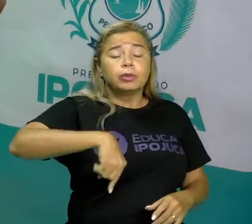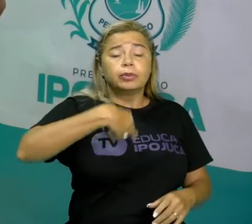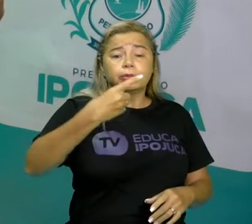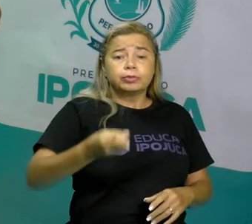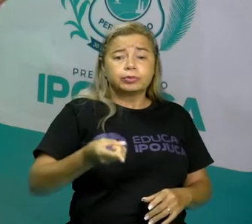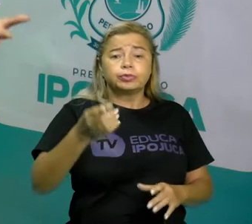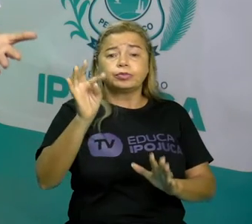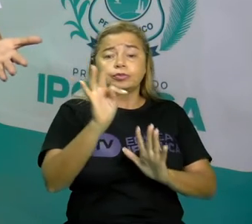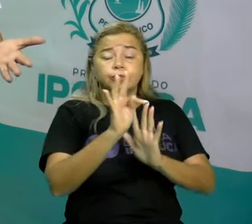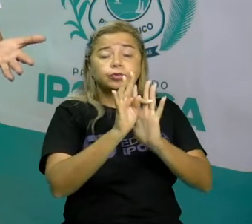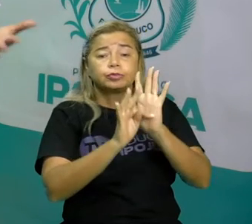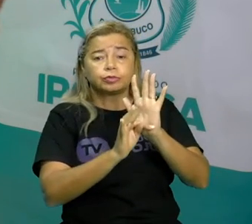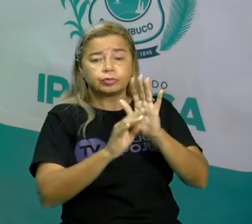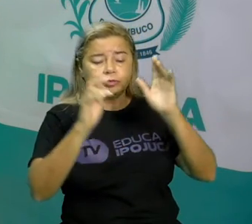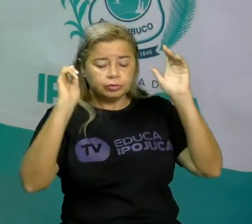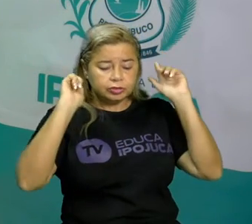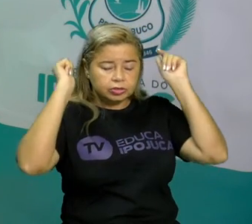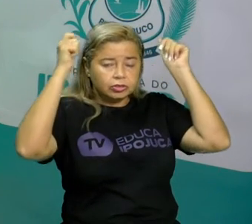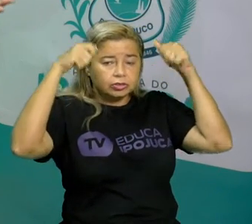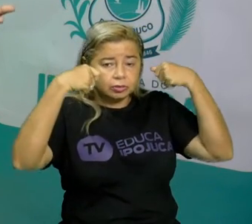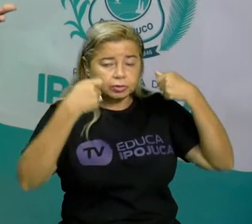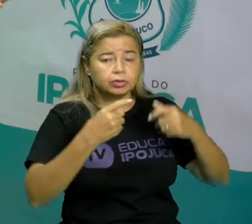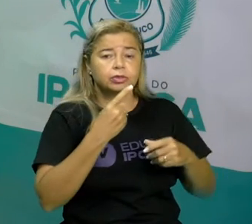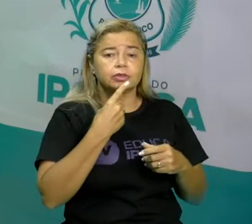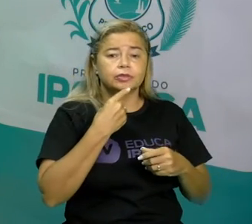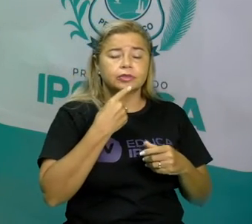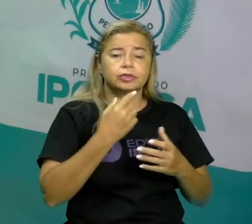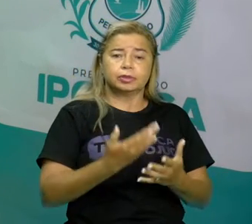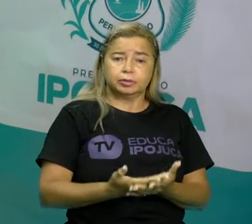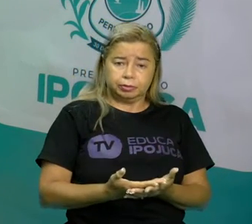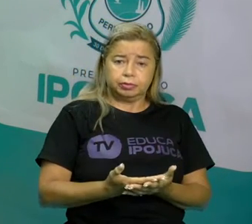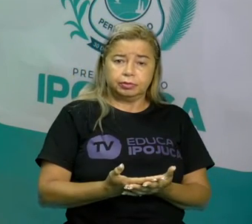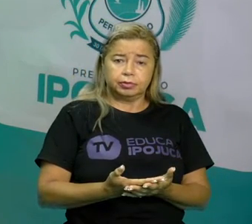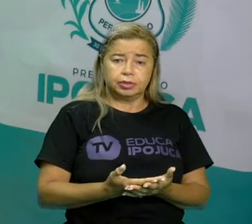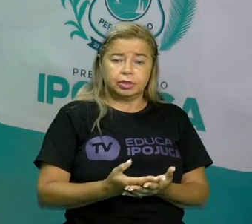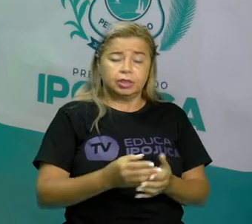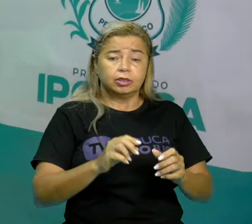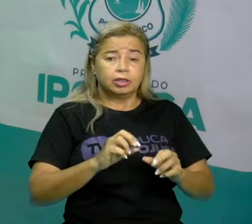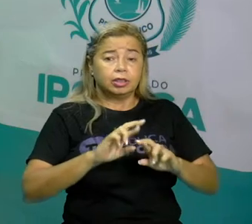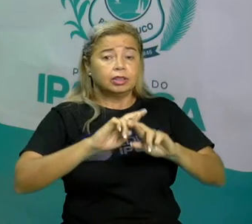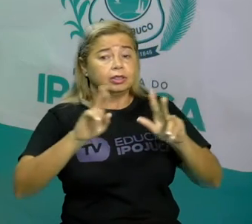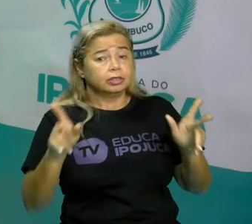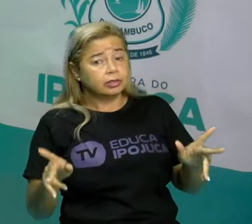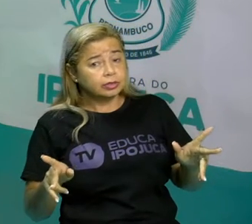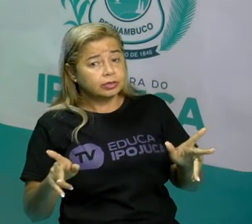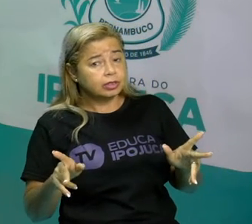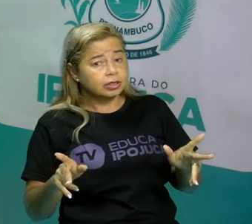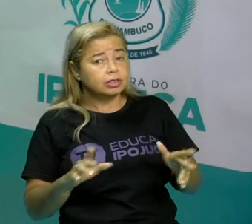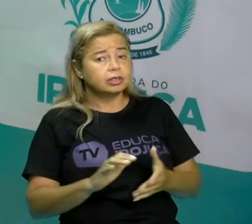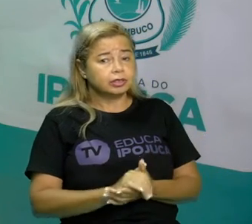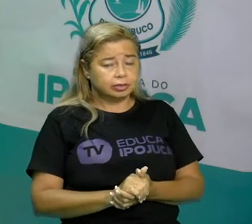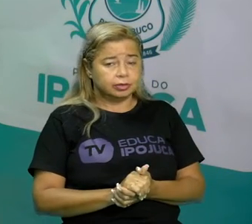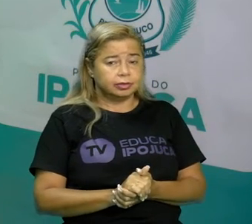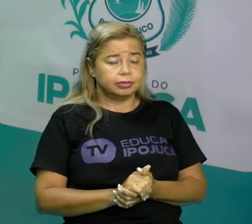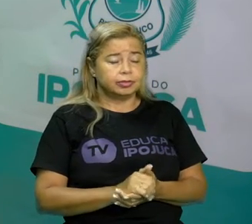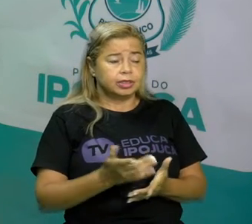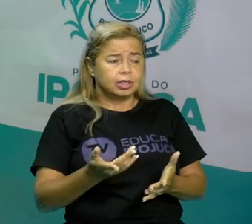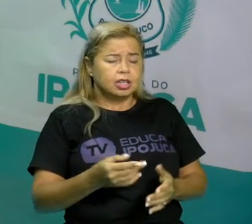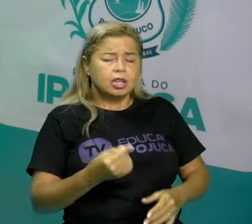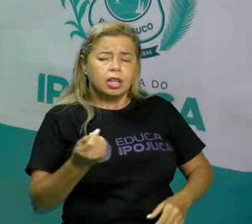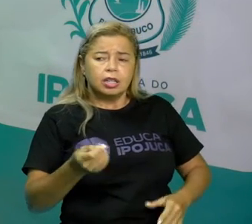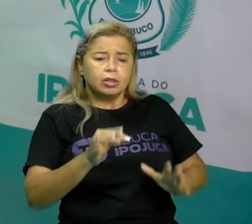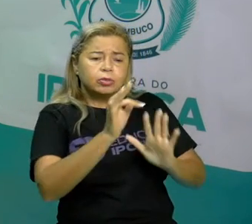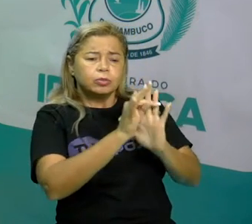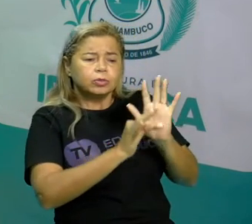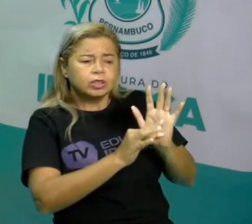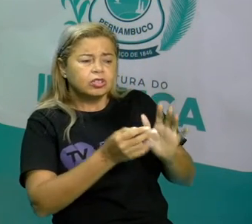ideia, de pensamento para você compreender e começar a identificar. O texto falava sobre isso. Já o